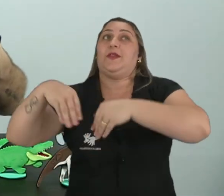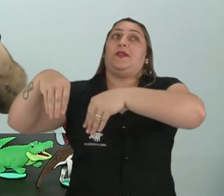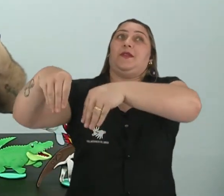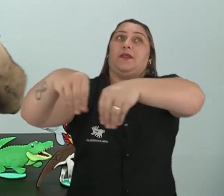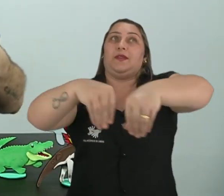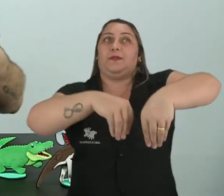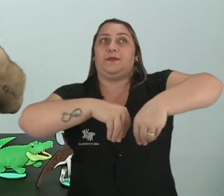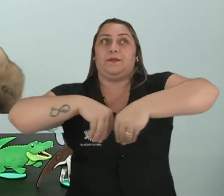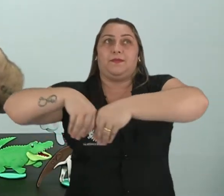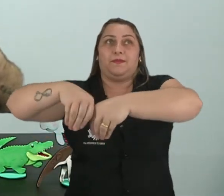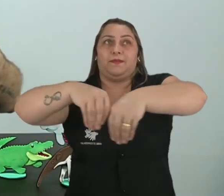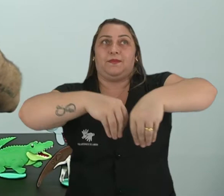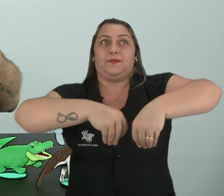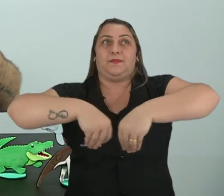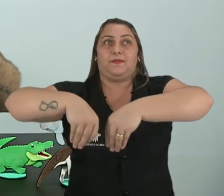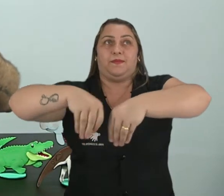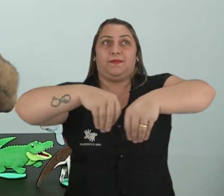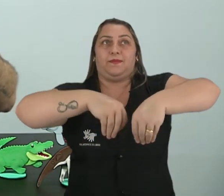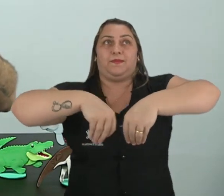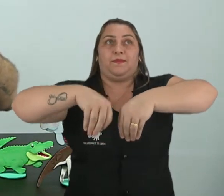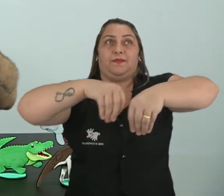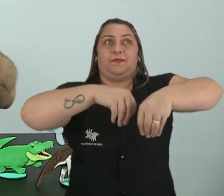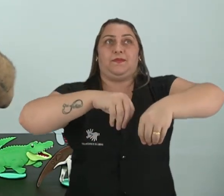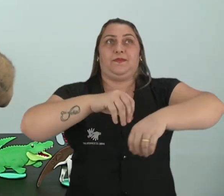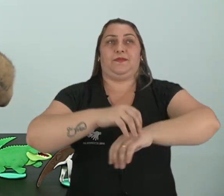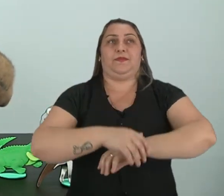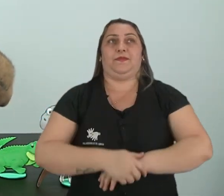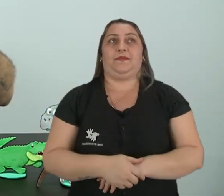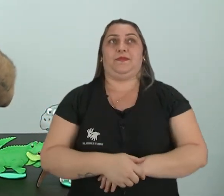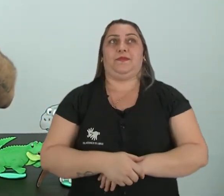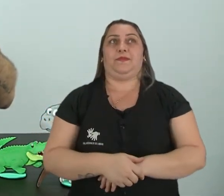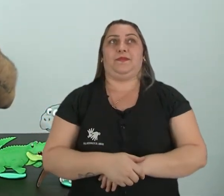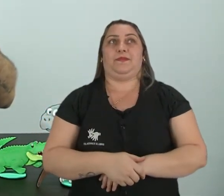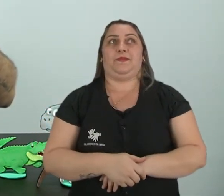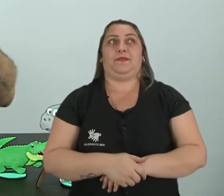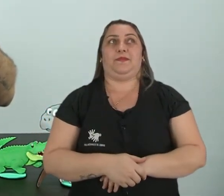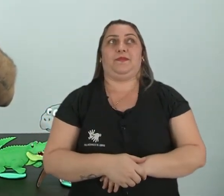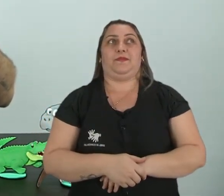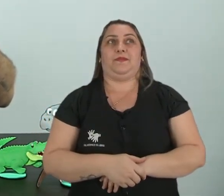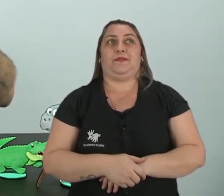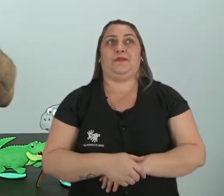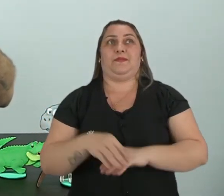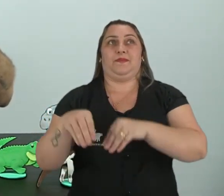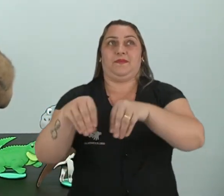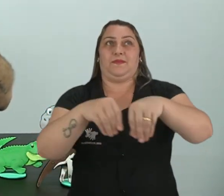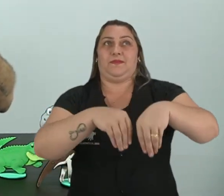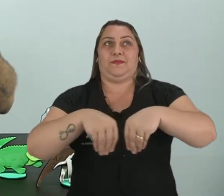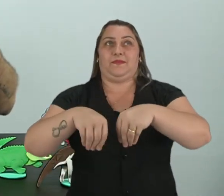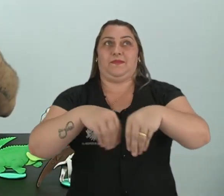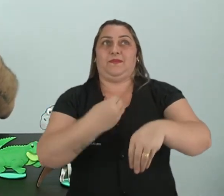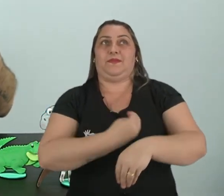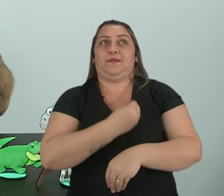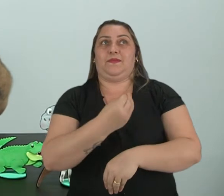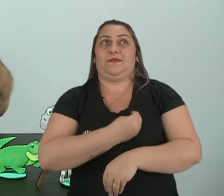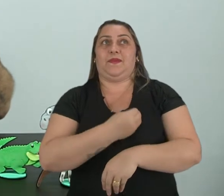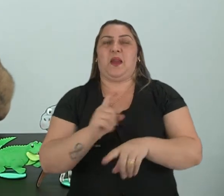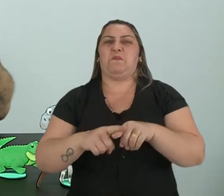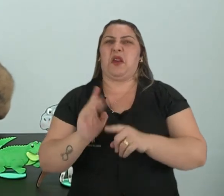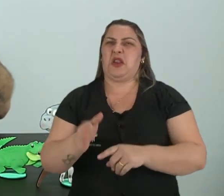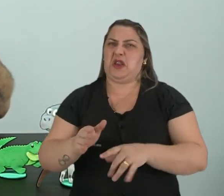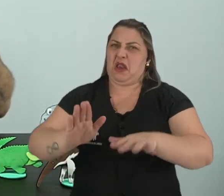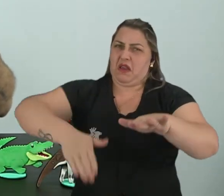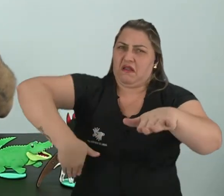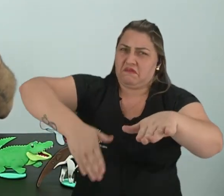Ó. É terrestre. A onça-pintada. vive na terra. Ok? Ah, mas eu já vi ela